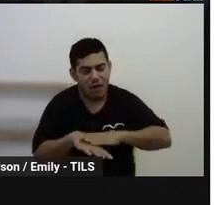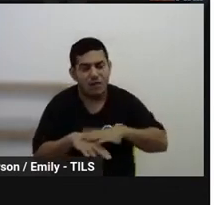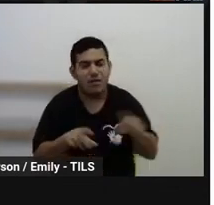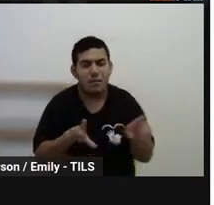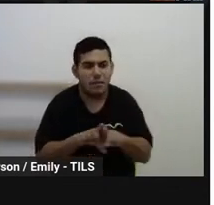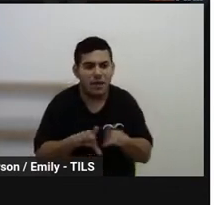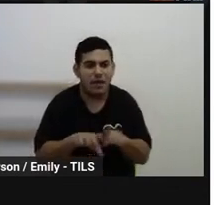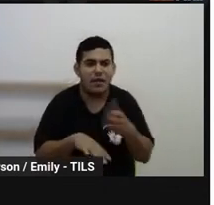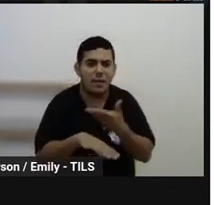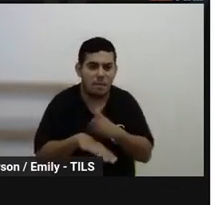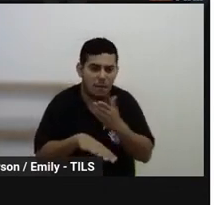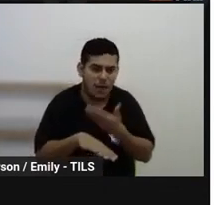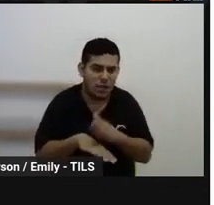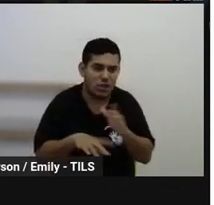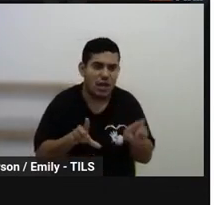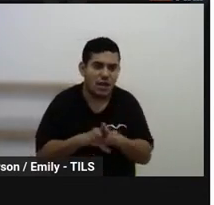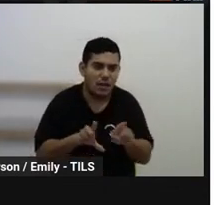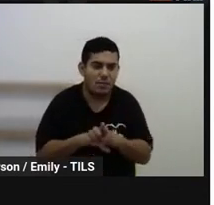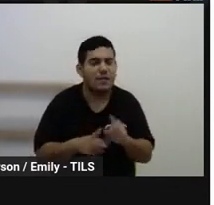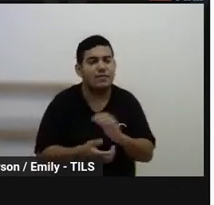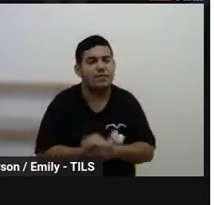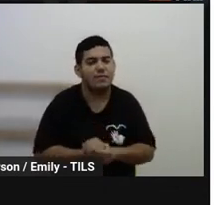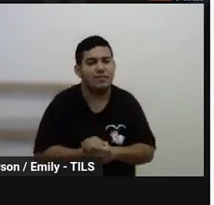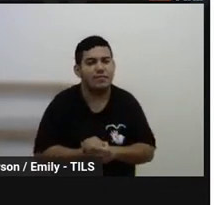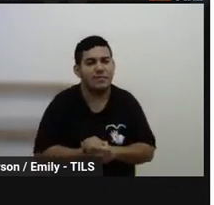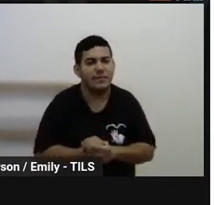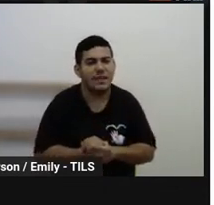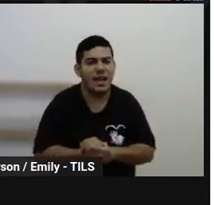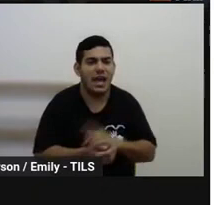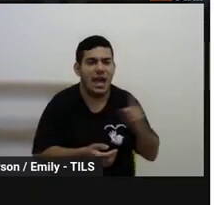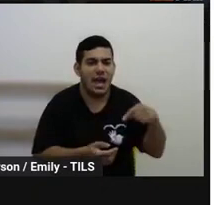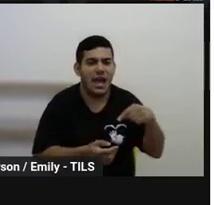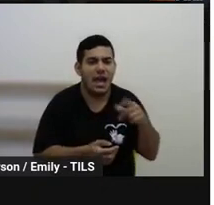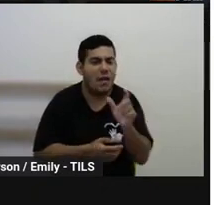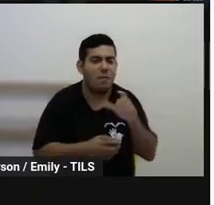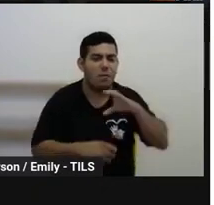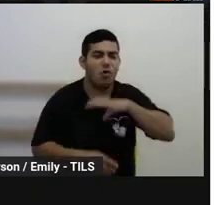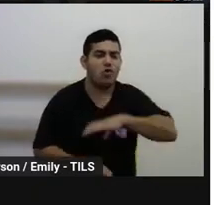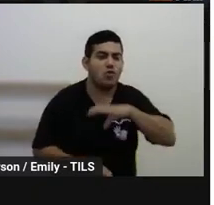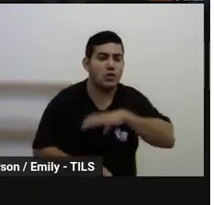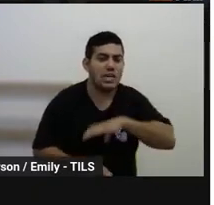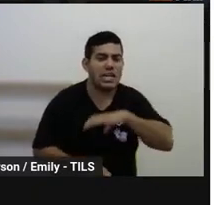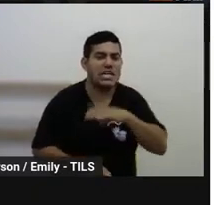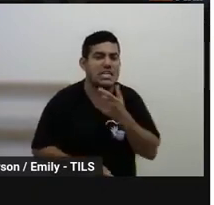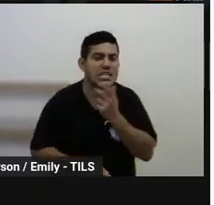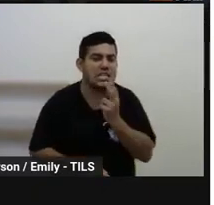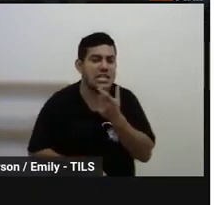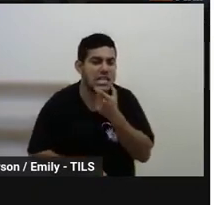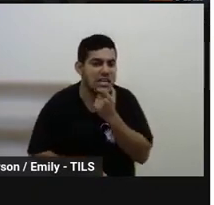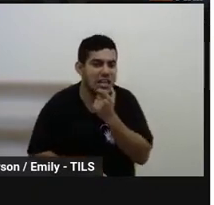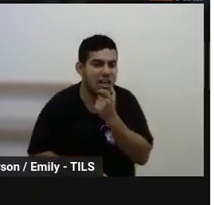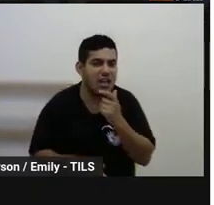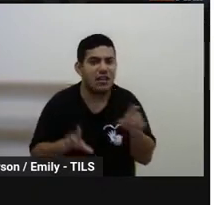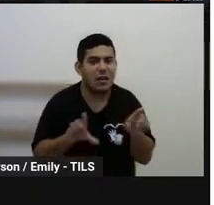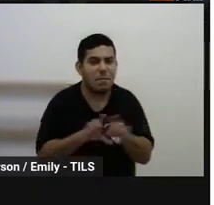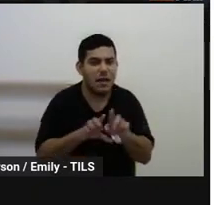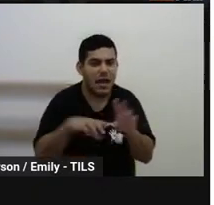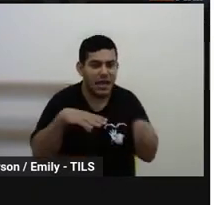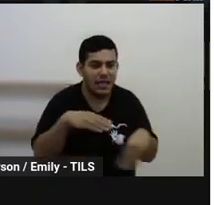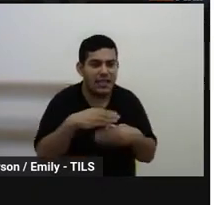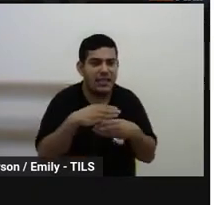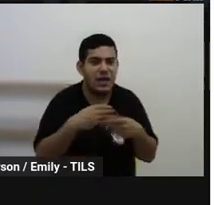prática em fazer isso, né? De colocar a mesma nomeação em português e em inglês, e que tal acrescentar